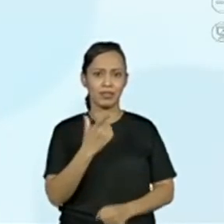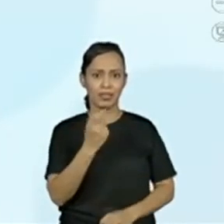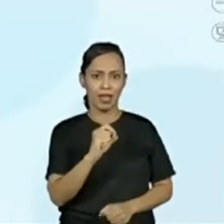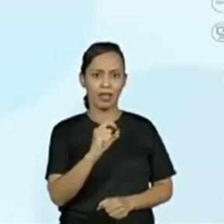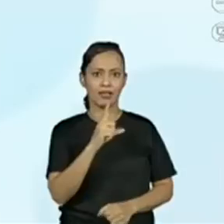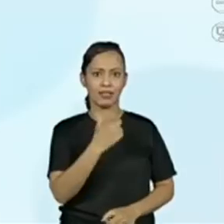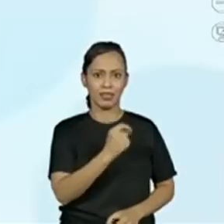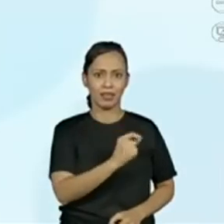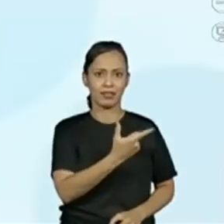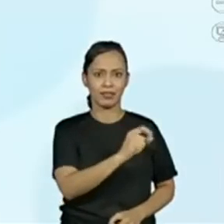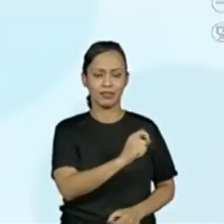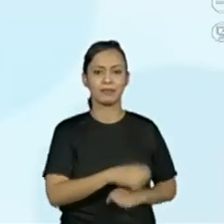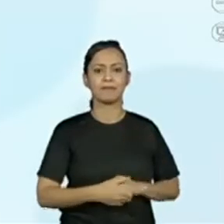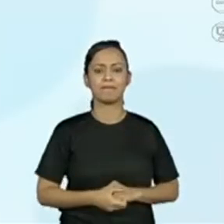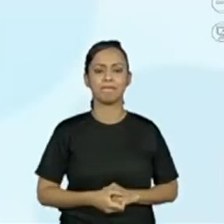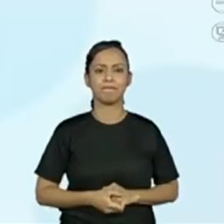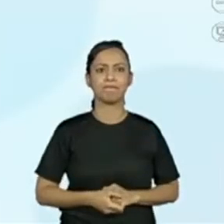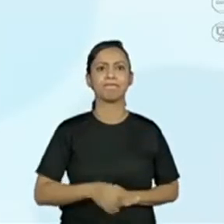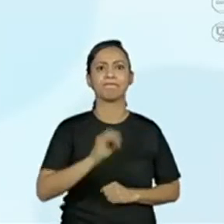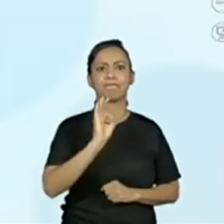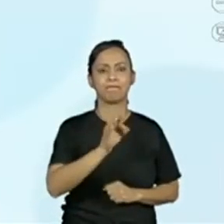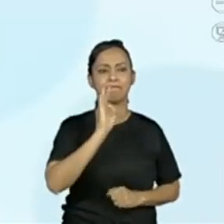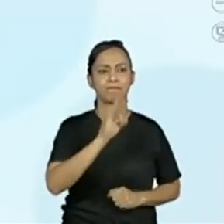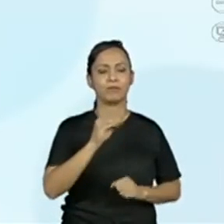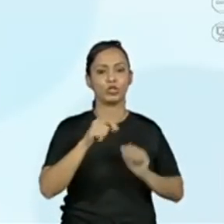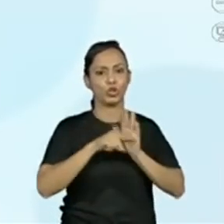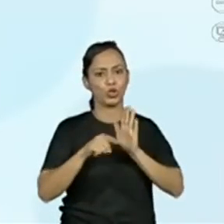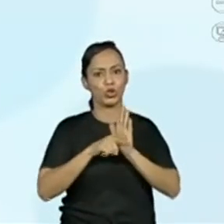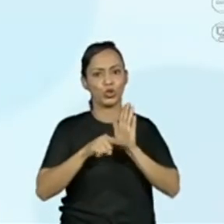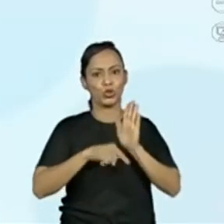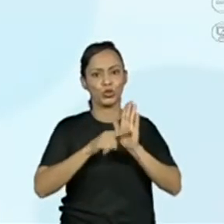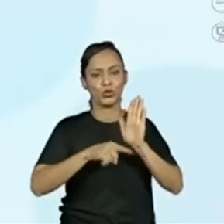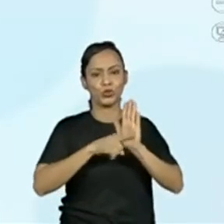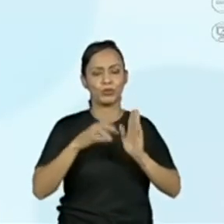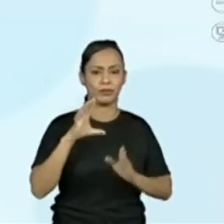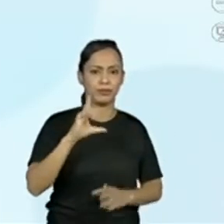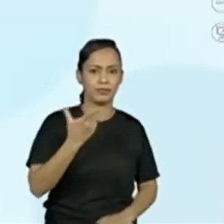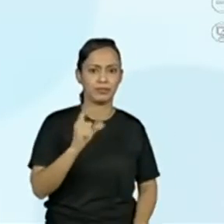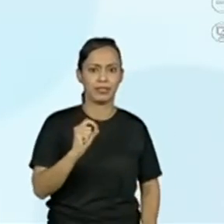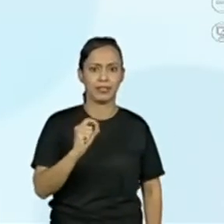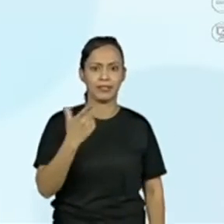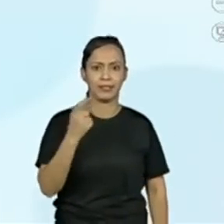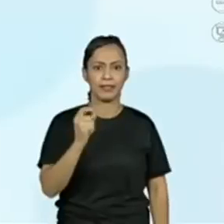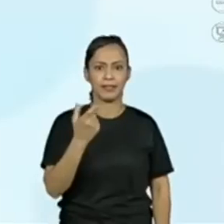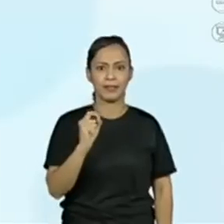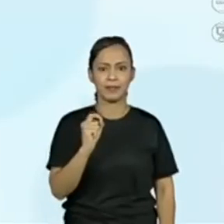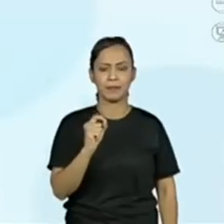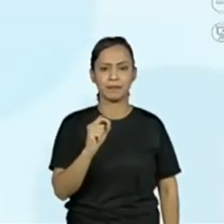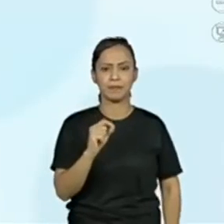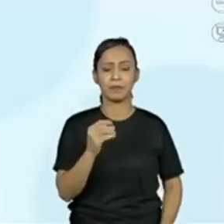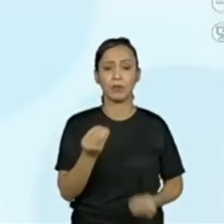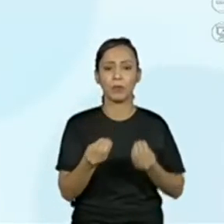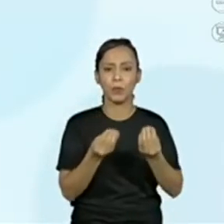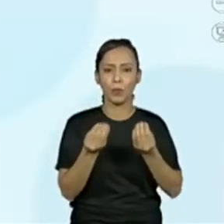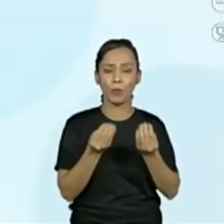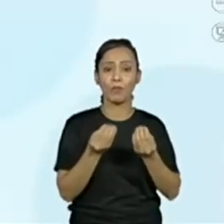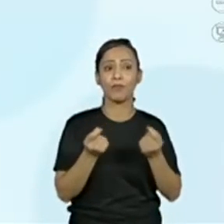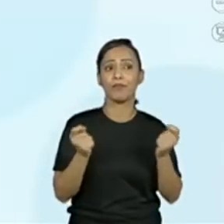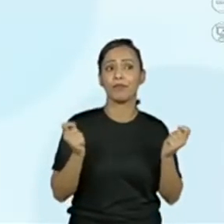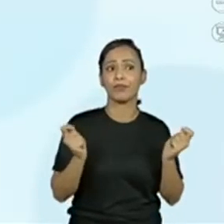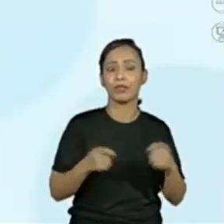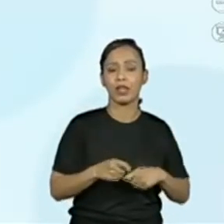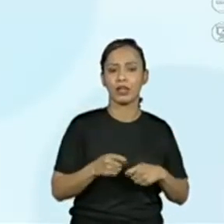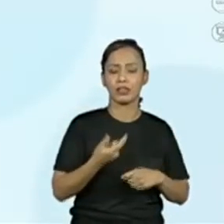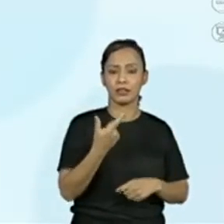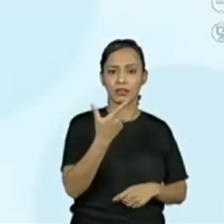O Gabriel também colocou ali que é de 10 em 10. Isso significa o quê? Que se eu pular, se eu acrescentar 10, não é? Ao